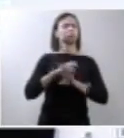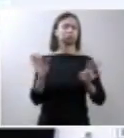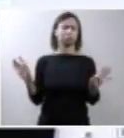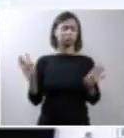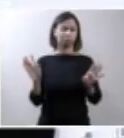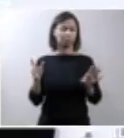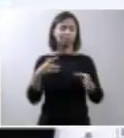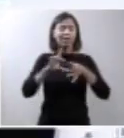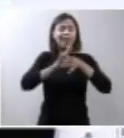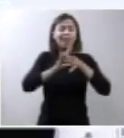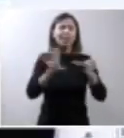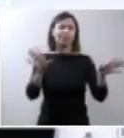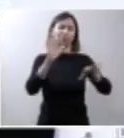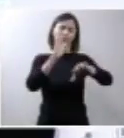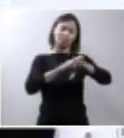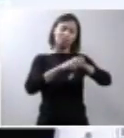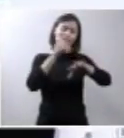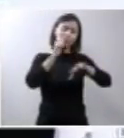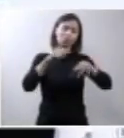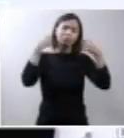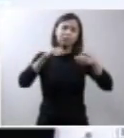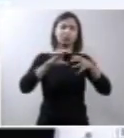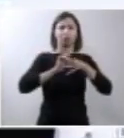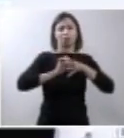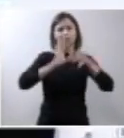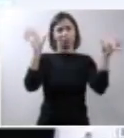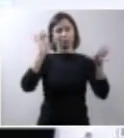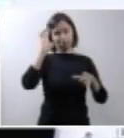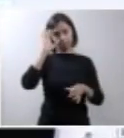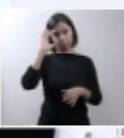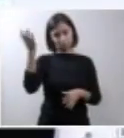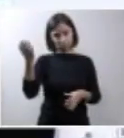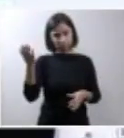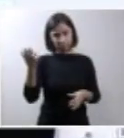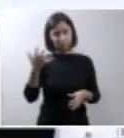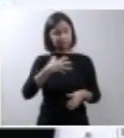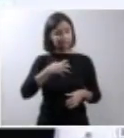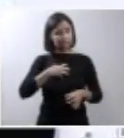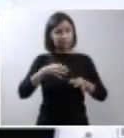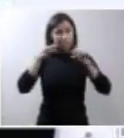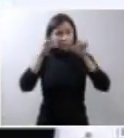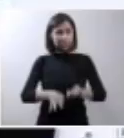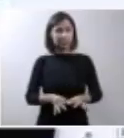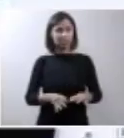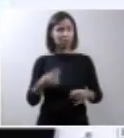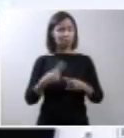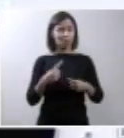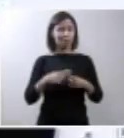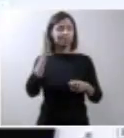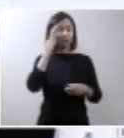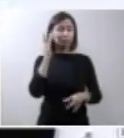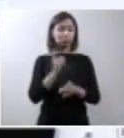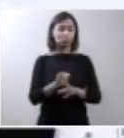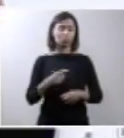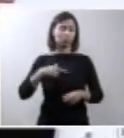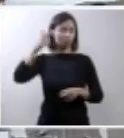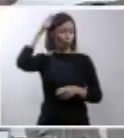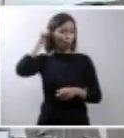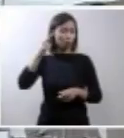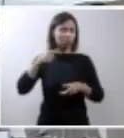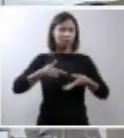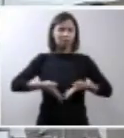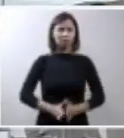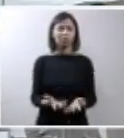das mulheres, para que nessa situação, onde elas têm certeza que não haverá filho, a